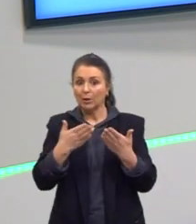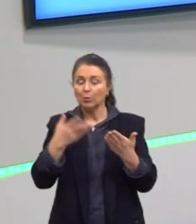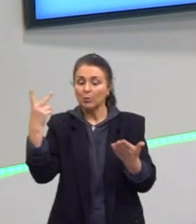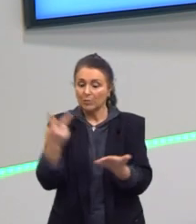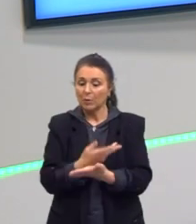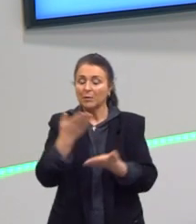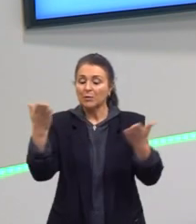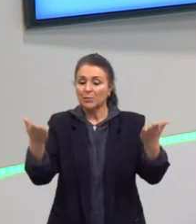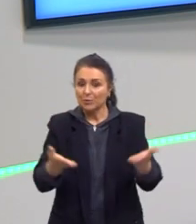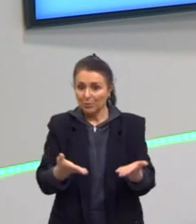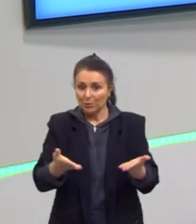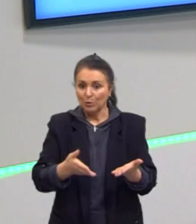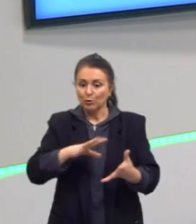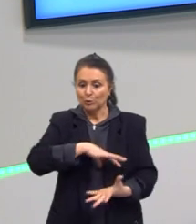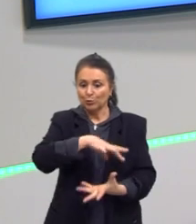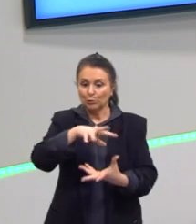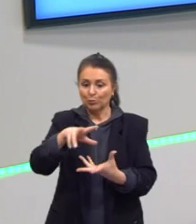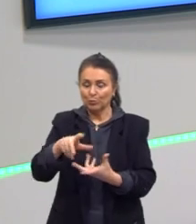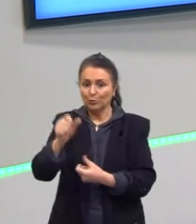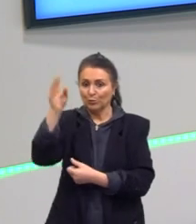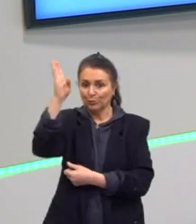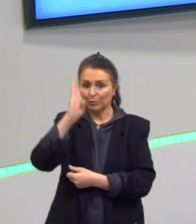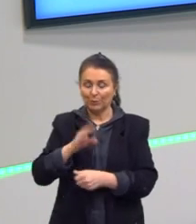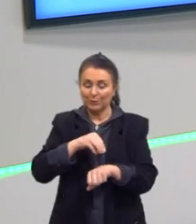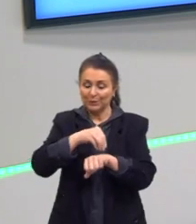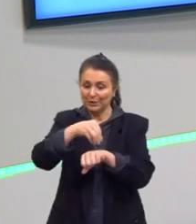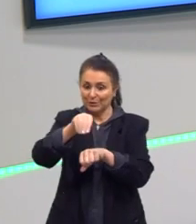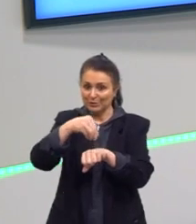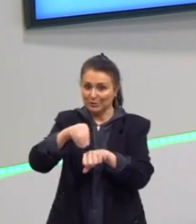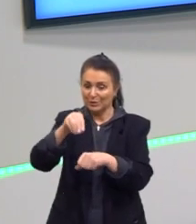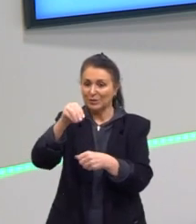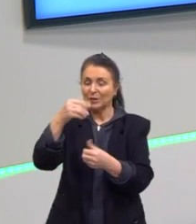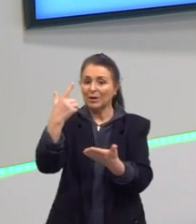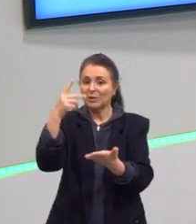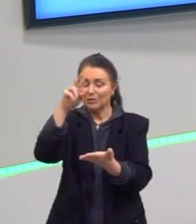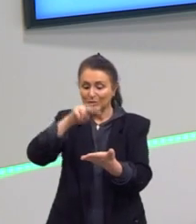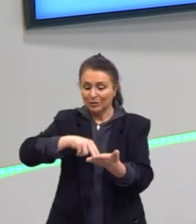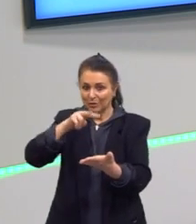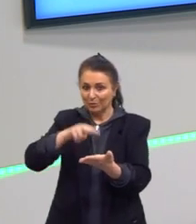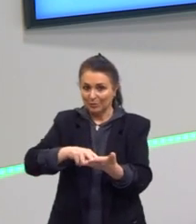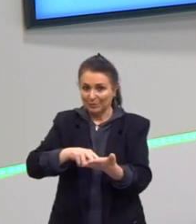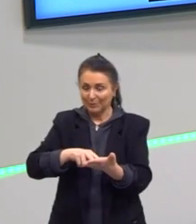indicação para vocês de leitura e também é um livro fantástico.